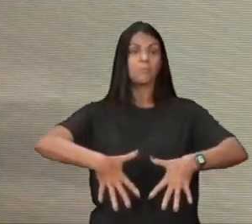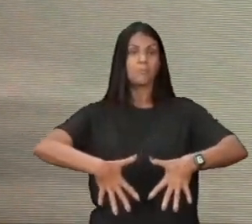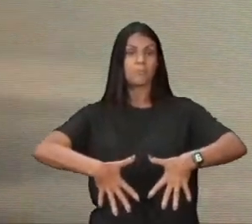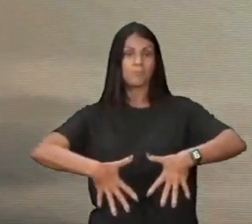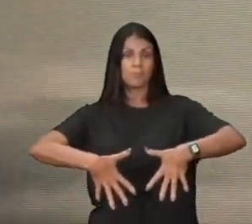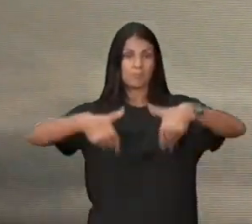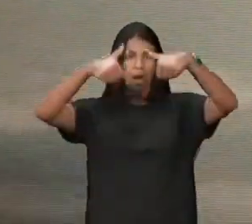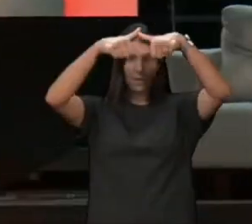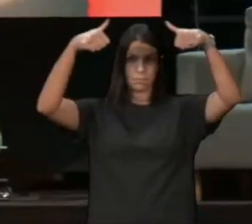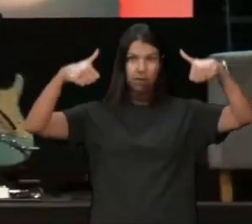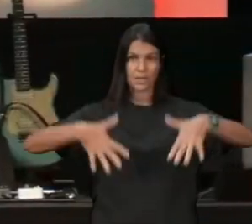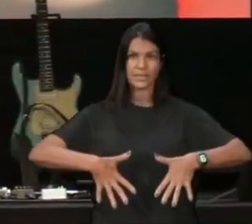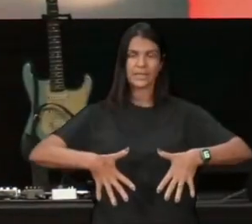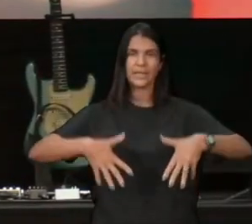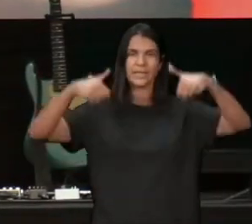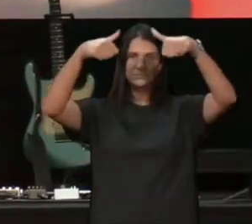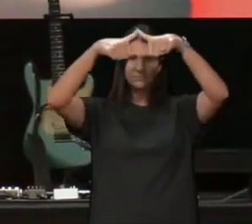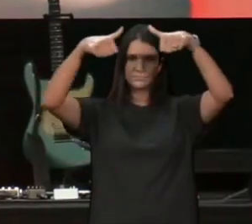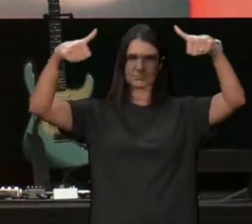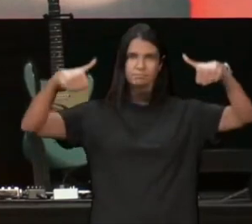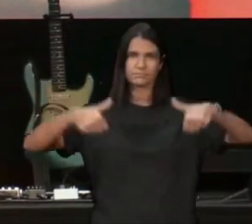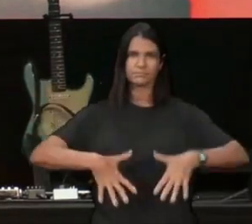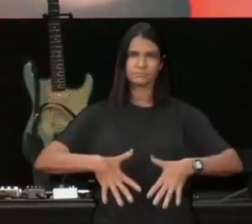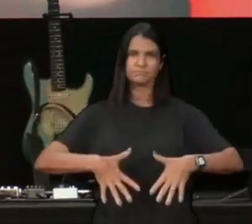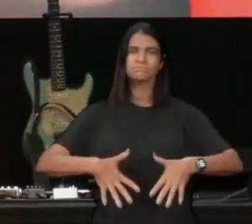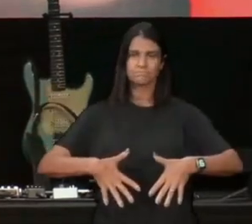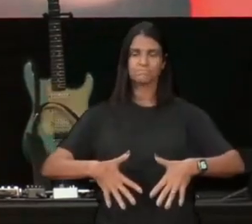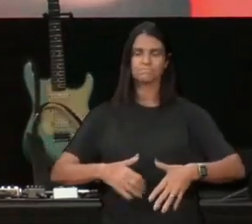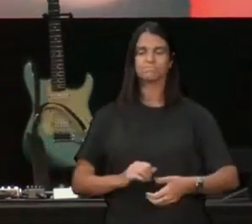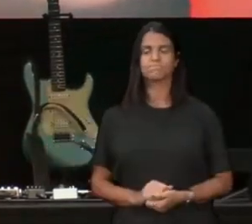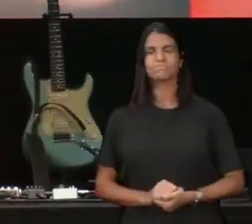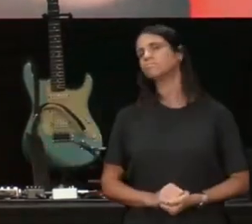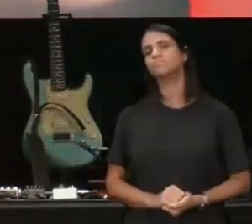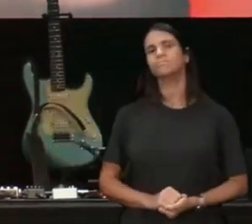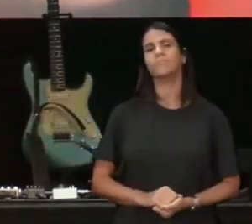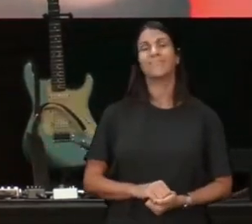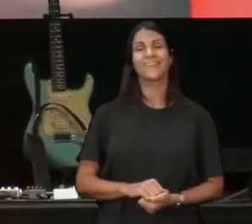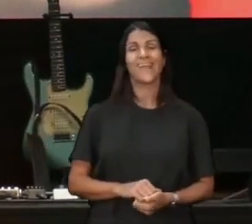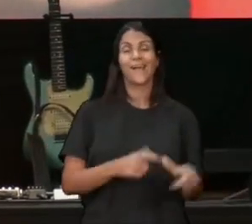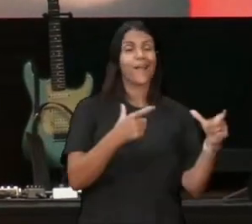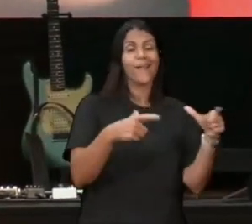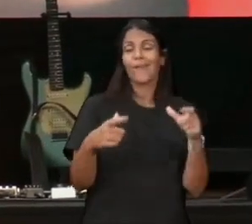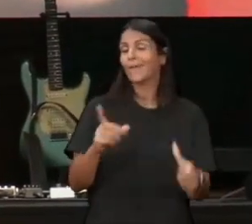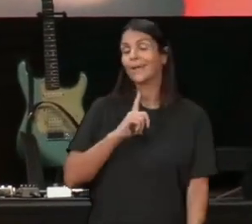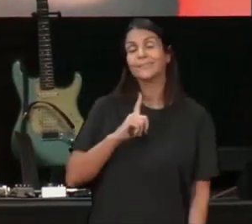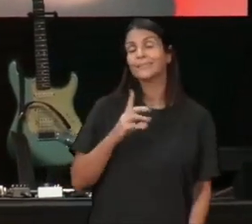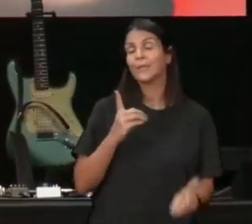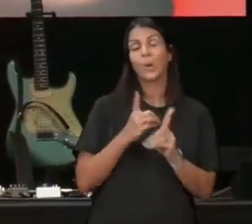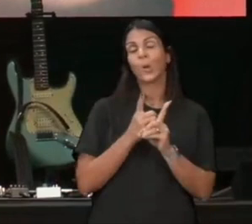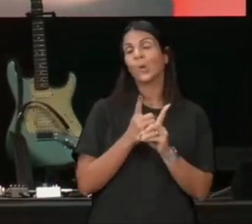generalizar é muito ruim, não quero que generalize, nem pastor, nem médico, nem engenheiro, nem advogado, nem nada, todo lugar tem gente ruim, gente boa, sim ou não?